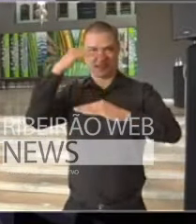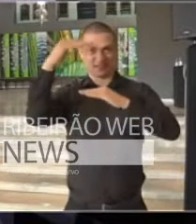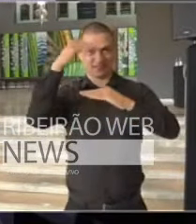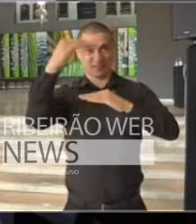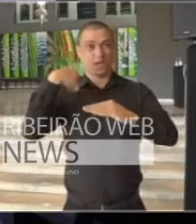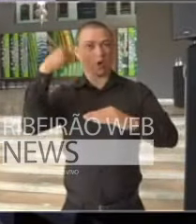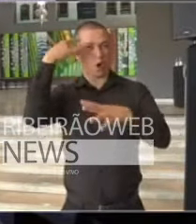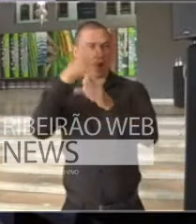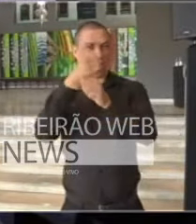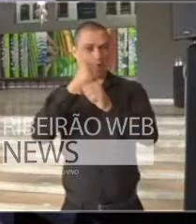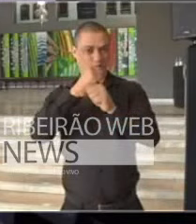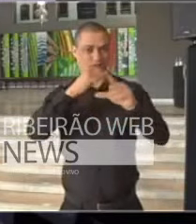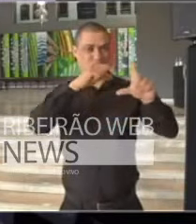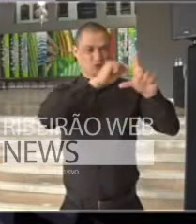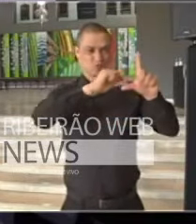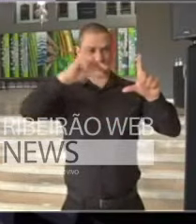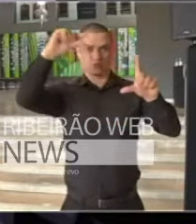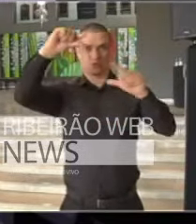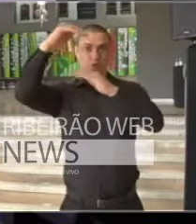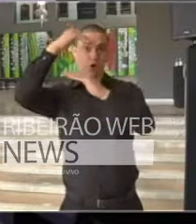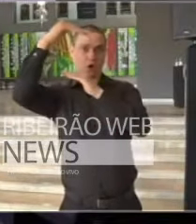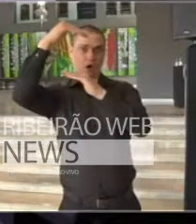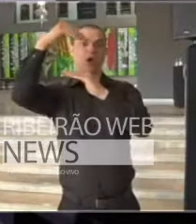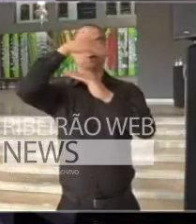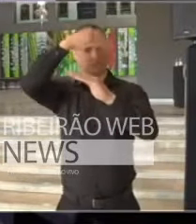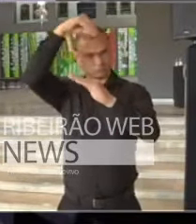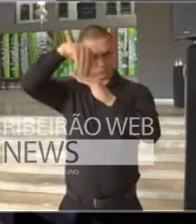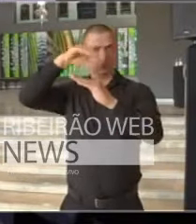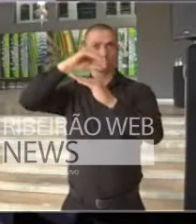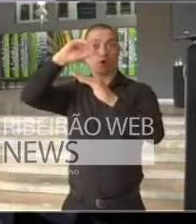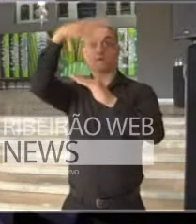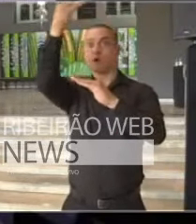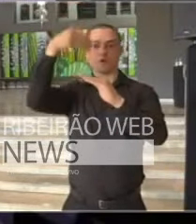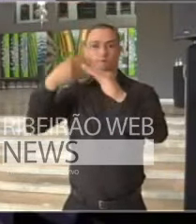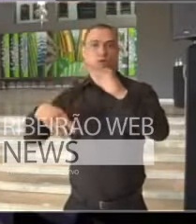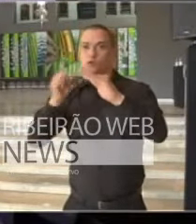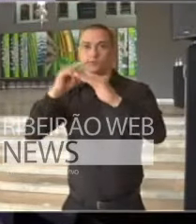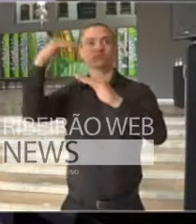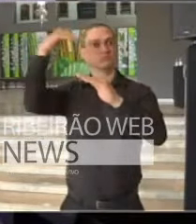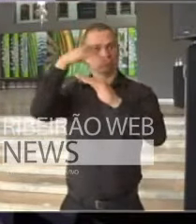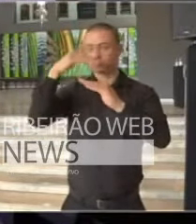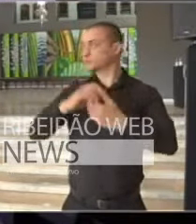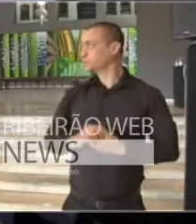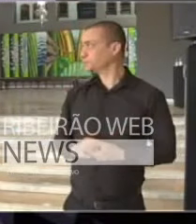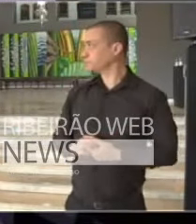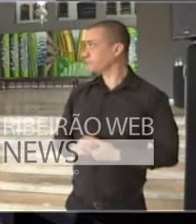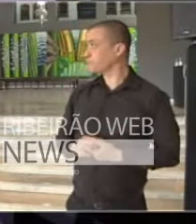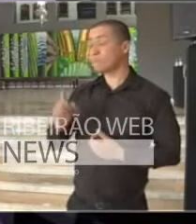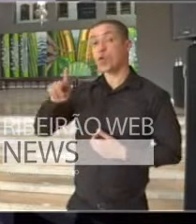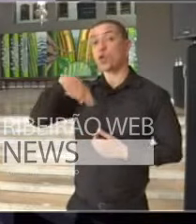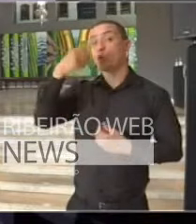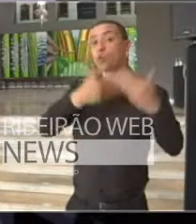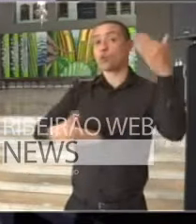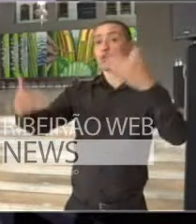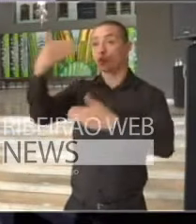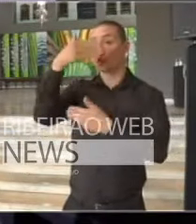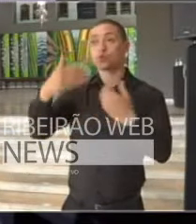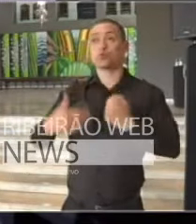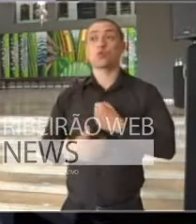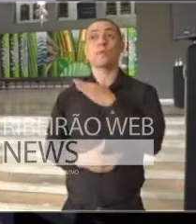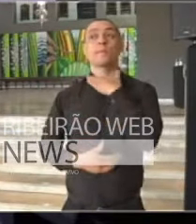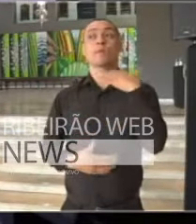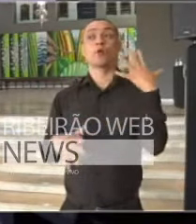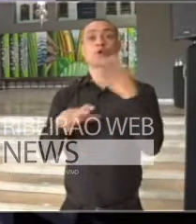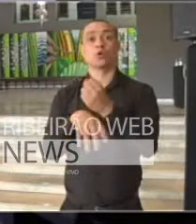cenário e da projeção para o mês de junho. o seguinte, por favor. E o número de